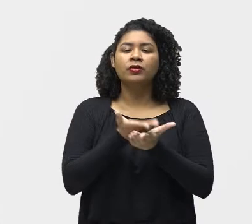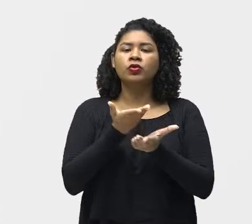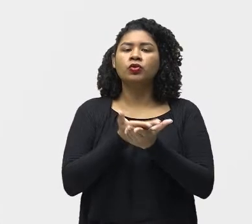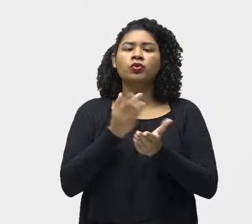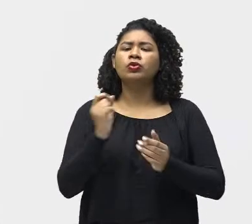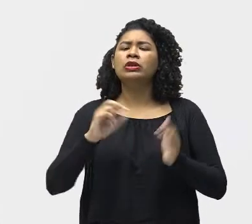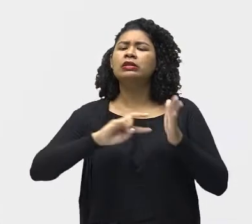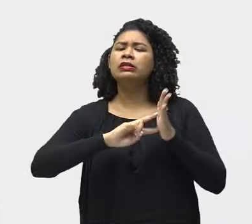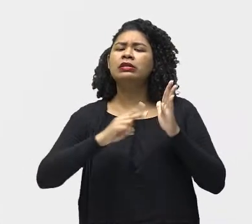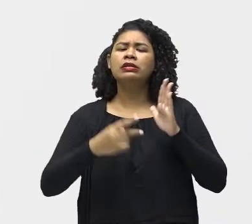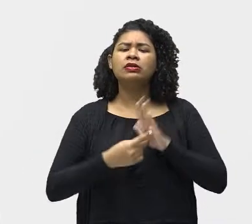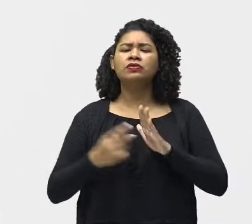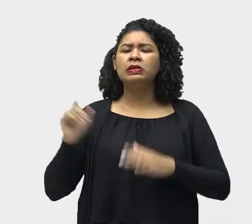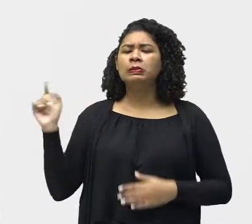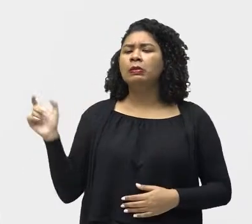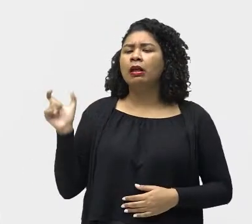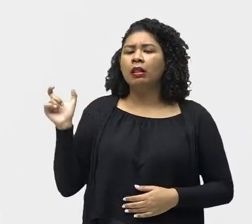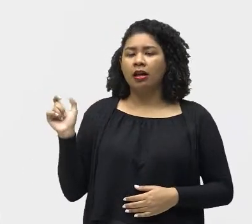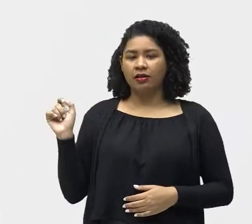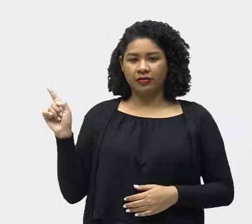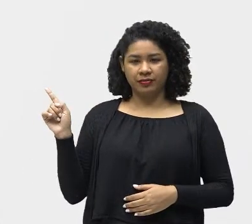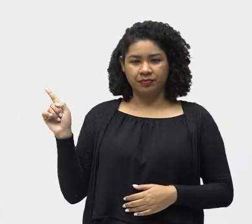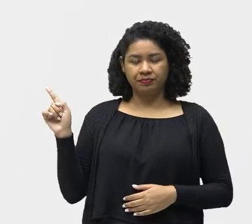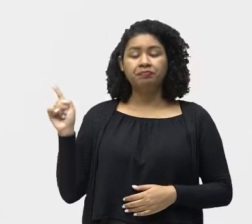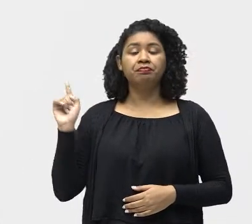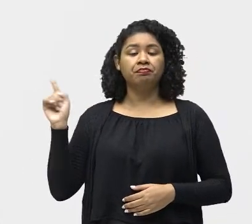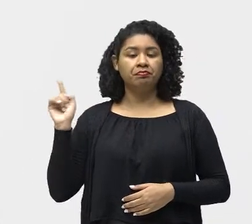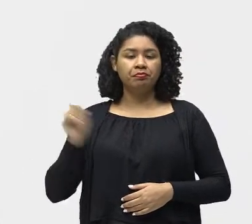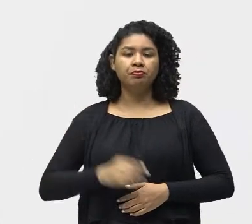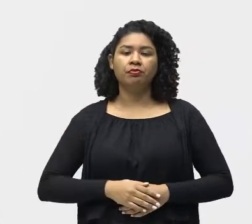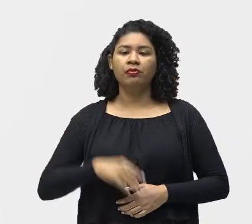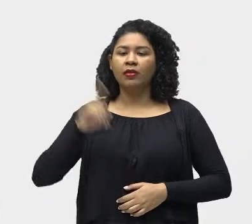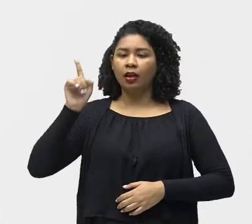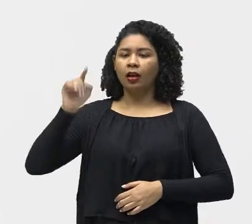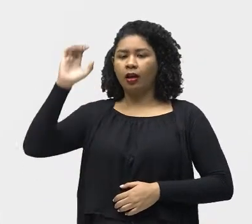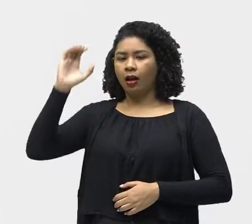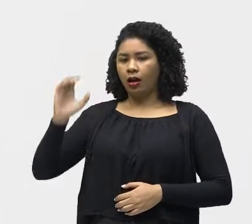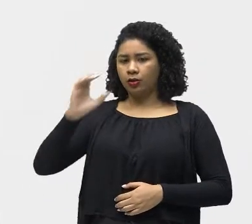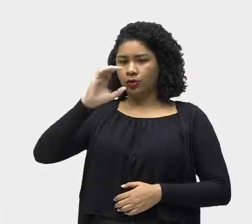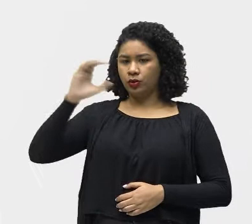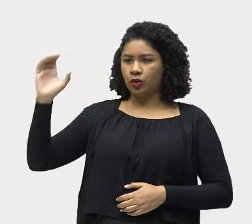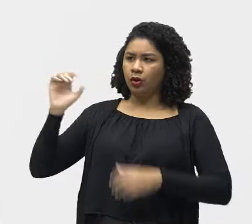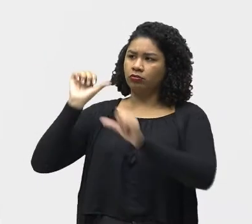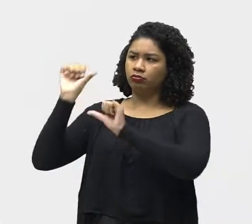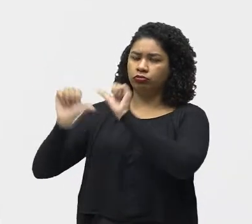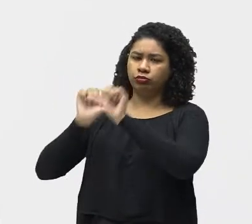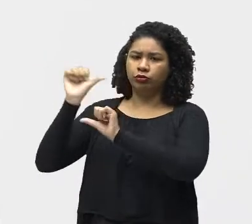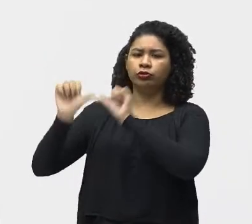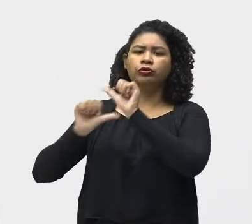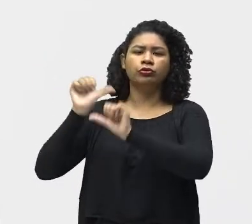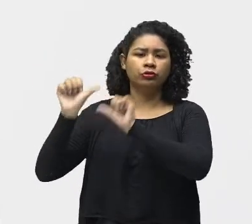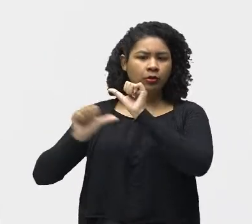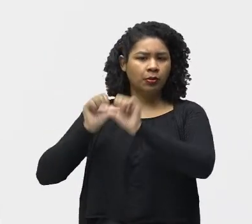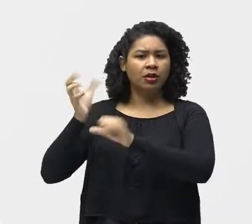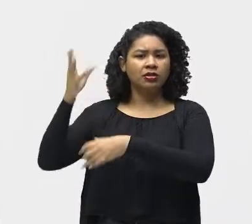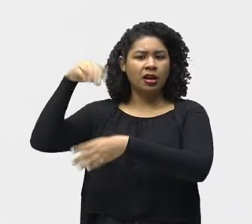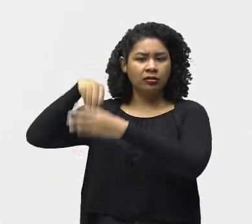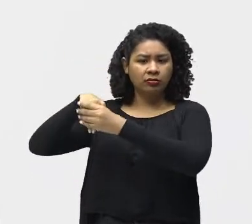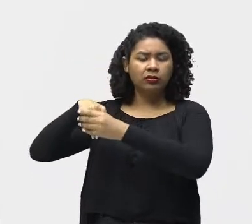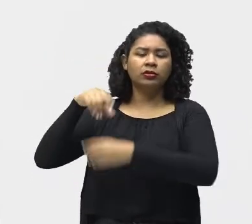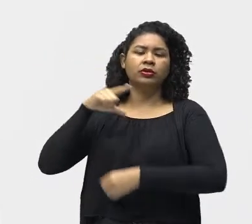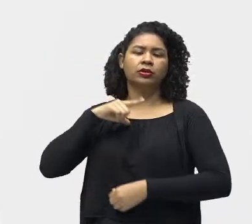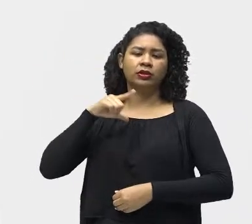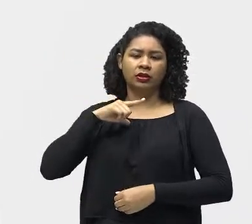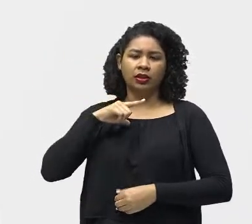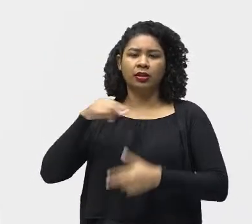A contra-reforma, ou reforma católica, foi um movimento de reestruturação da Igreja Católica que culminou